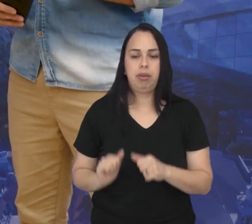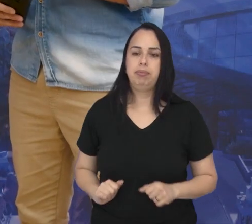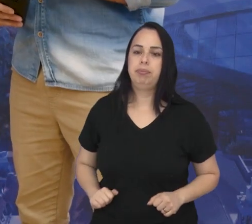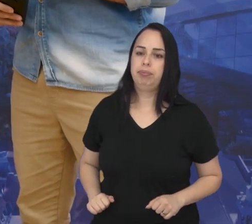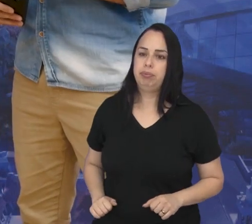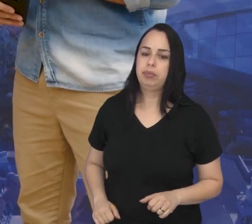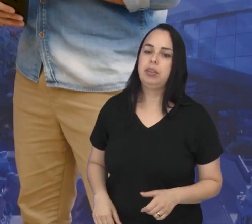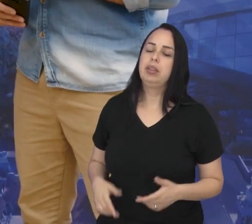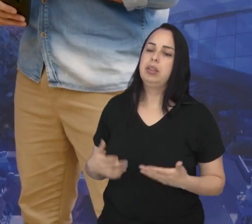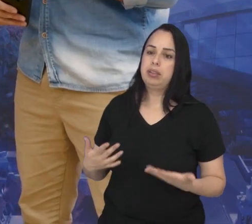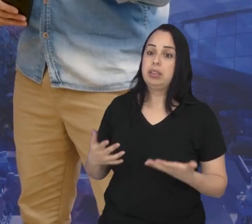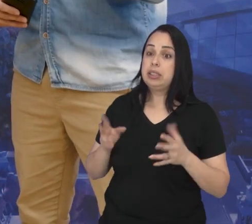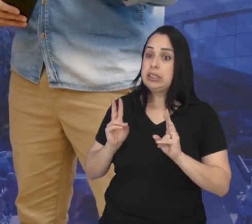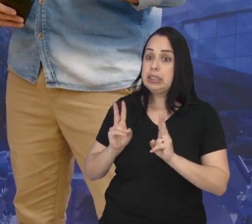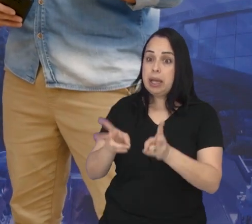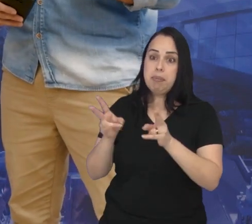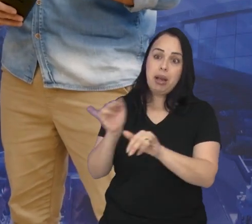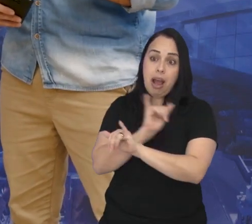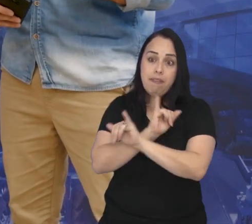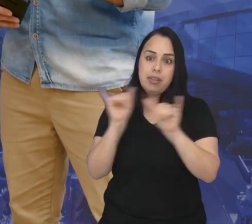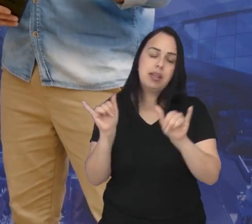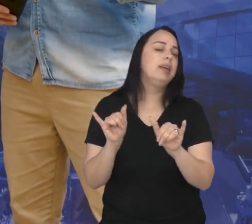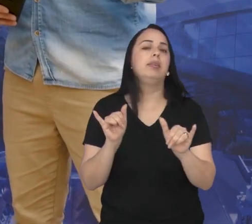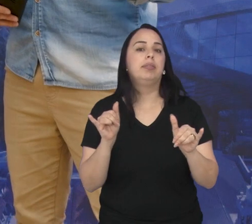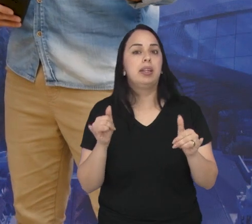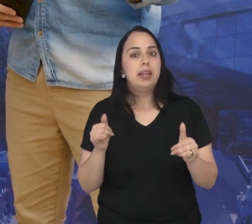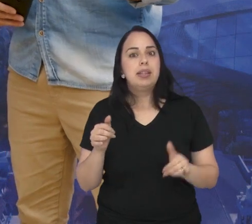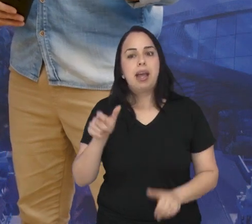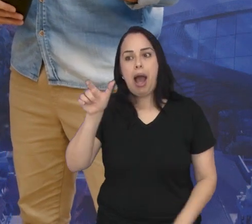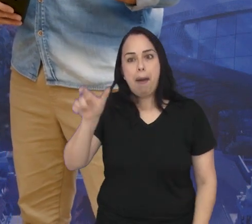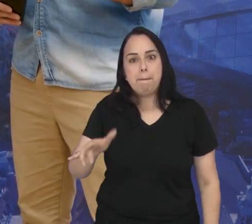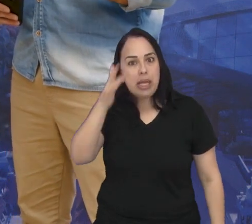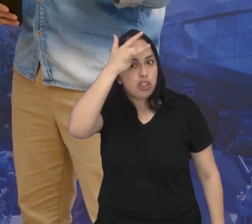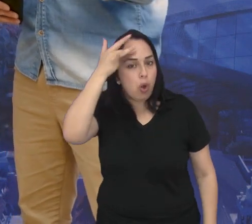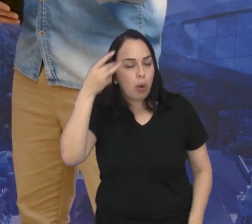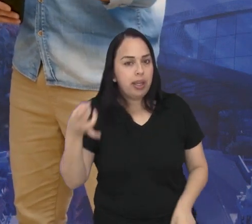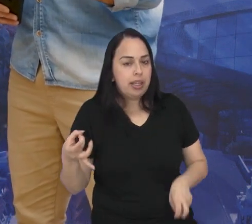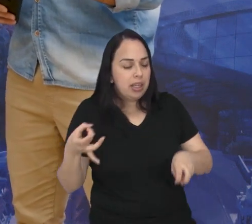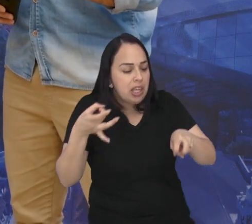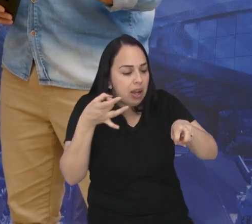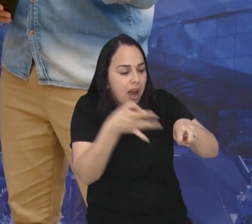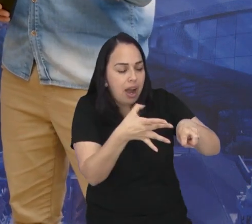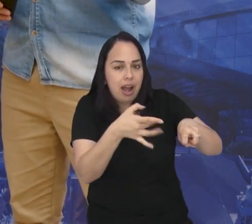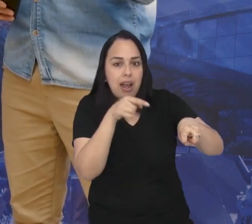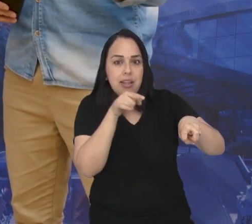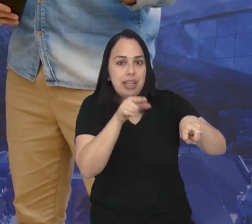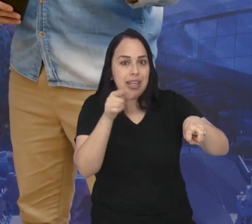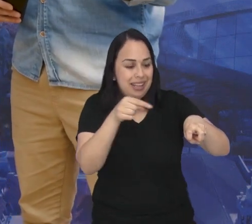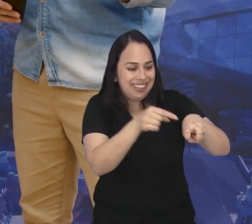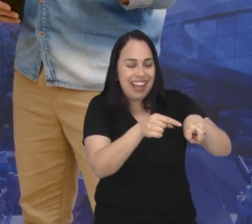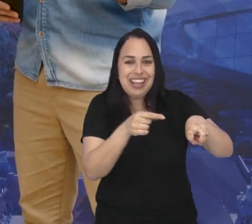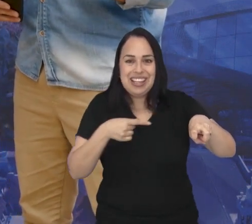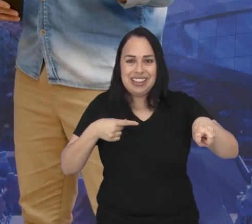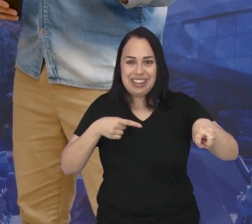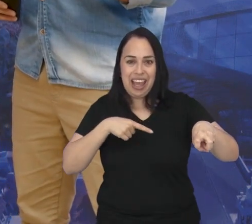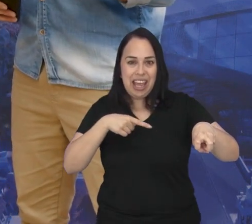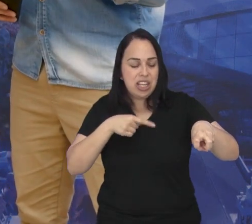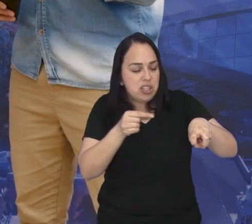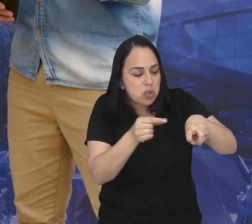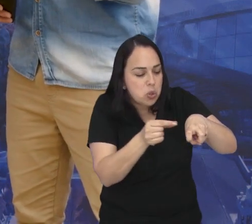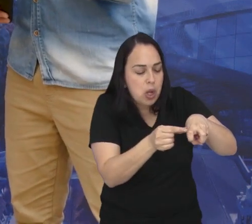interessante a gente reforçar isso, né? Quando o tutor, ele abandona o animal que está microchipado,